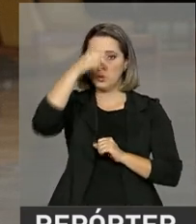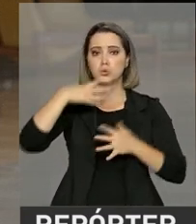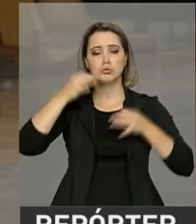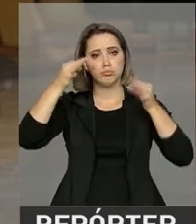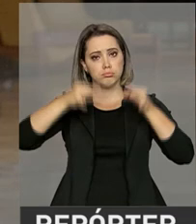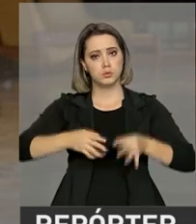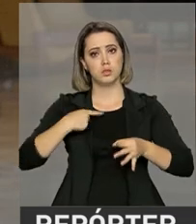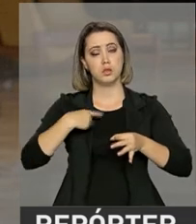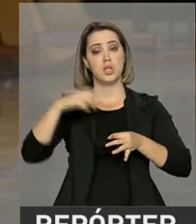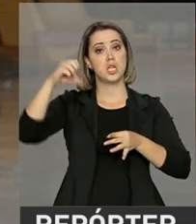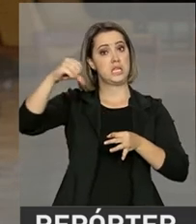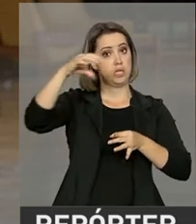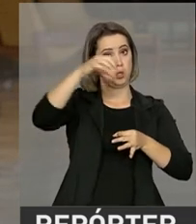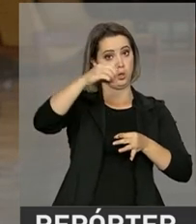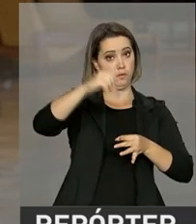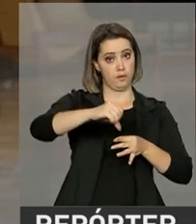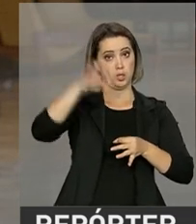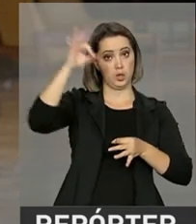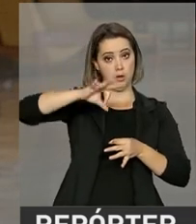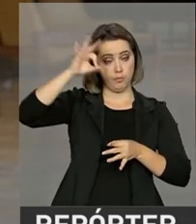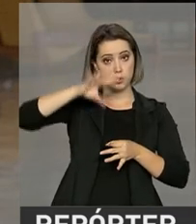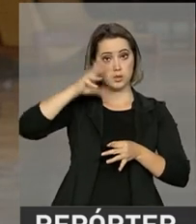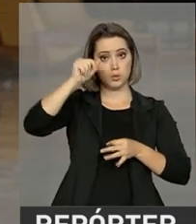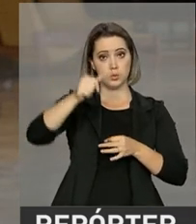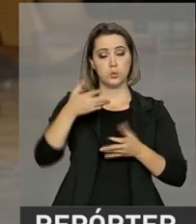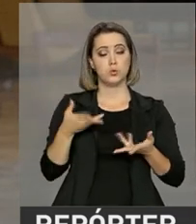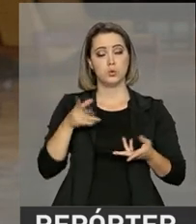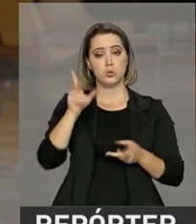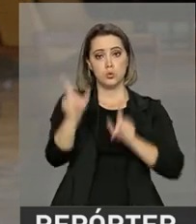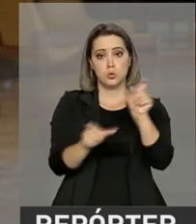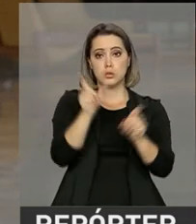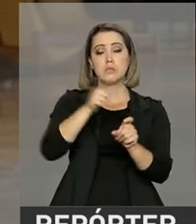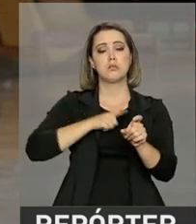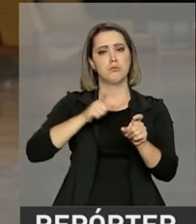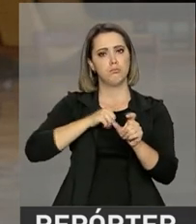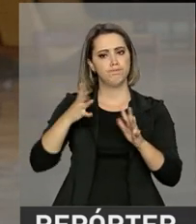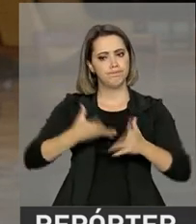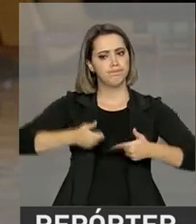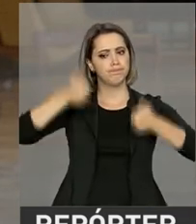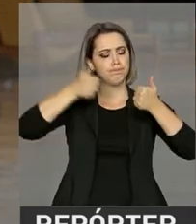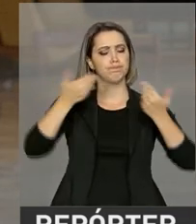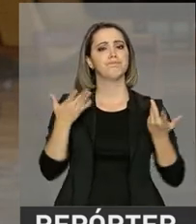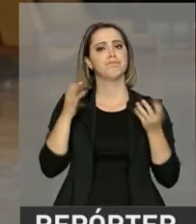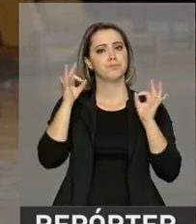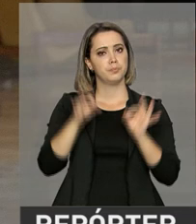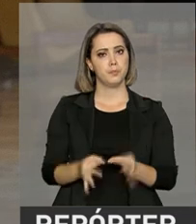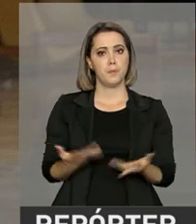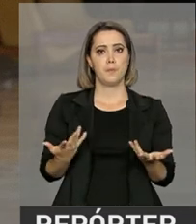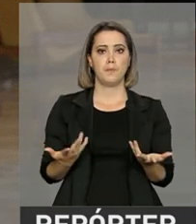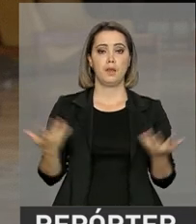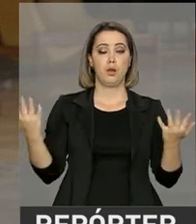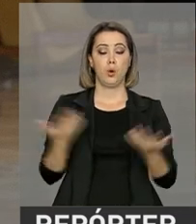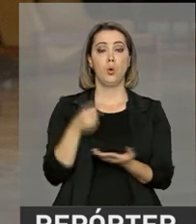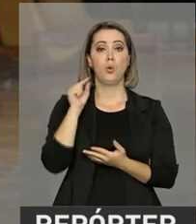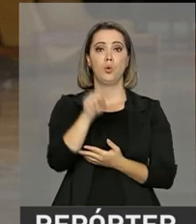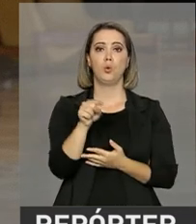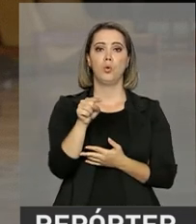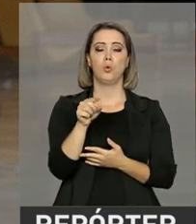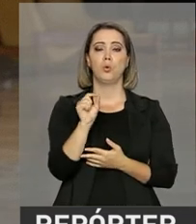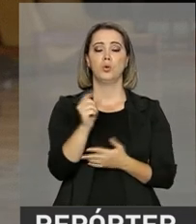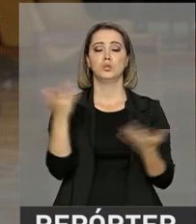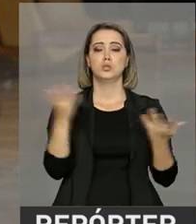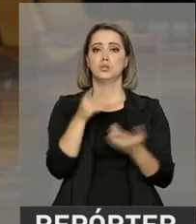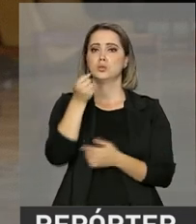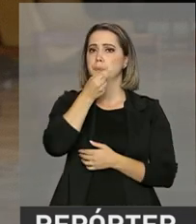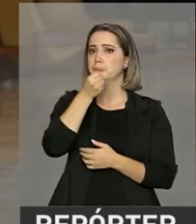dos produtores de alimentos têm qualidade garantida. E ainda hoje, o ministro Blairo Maggi concede uma entrevista coletiva à